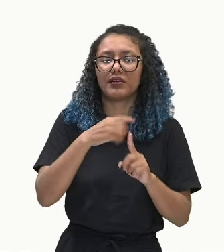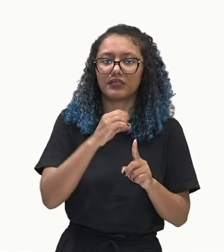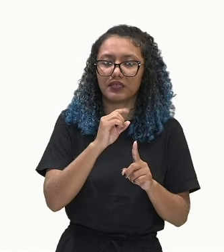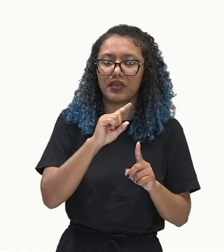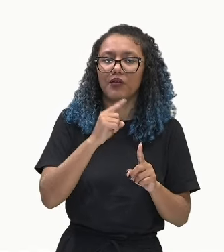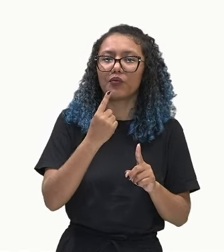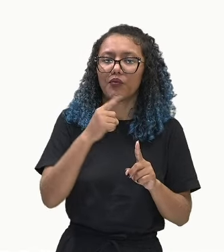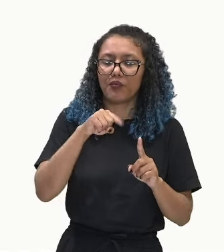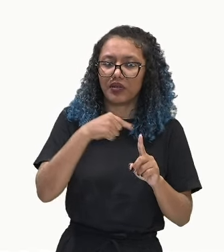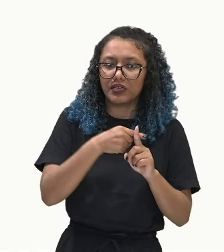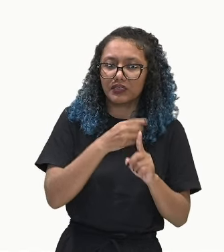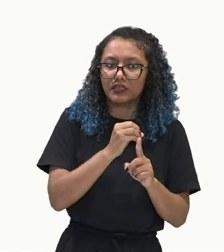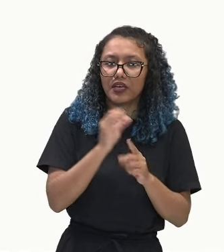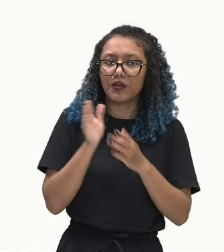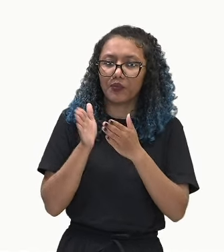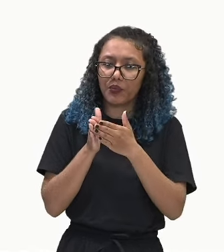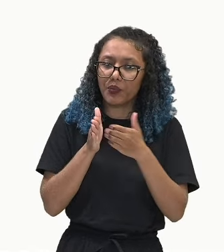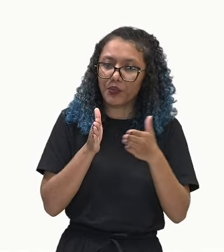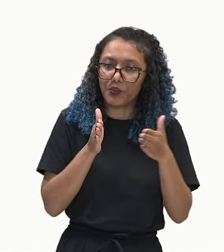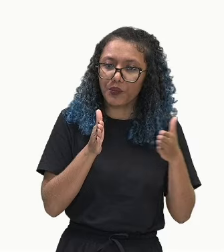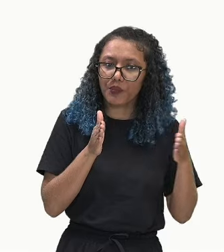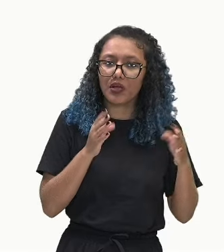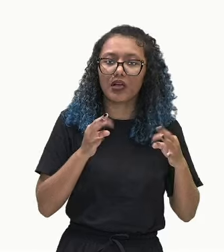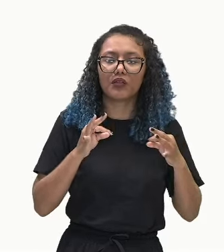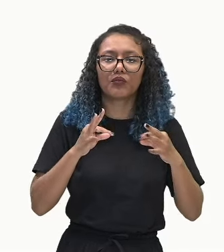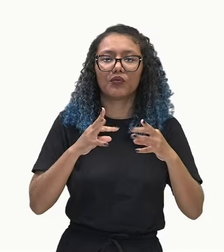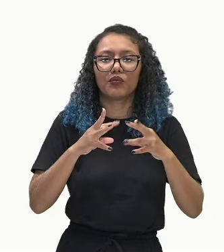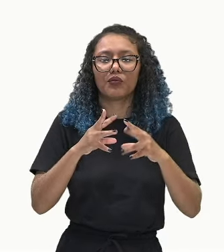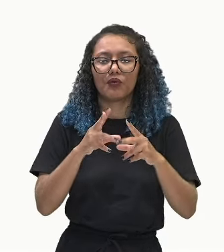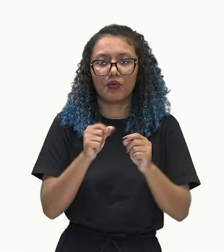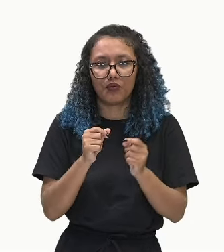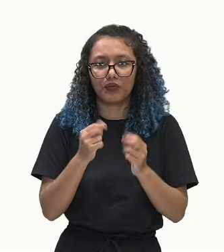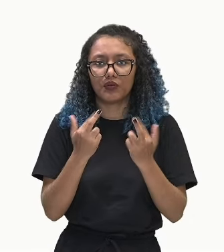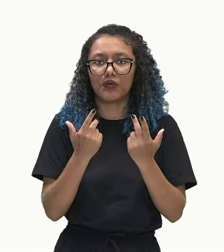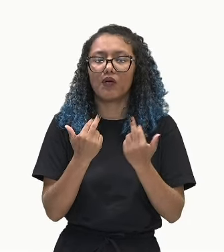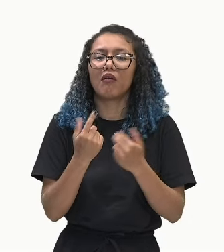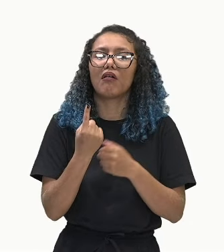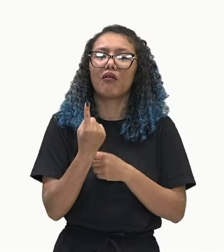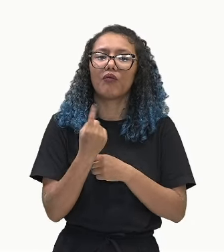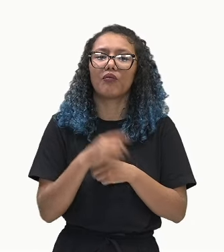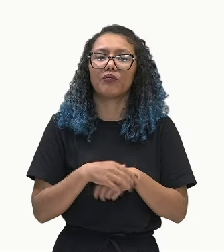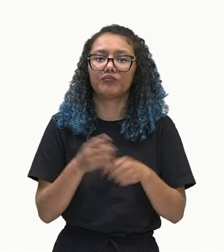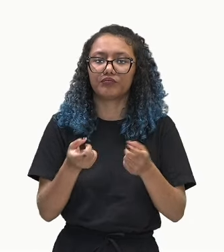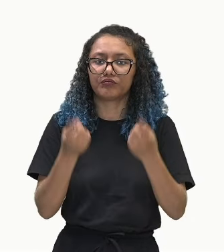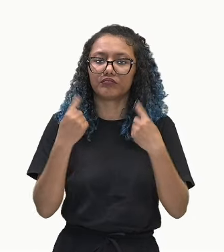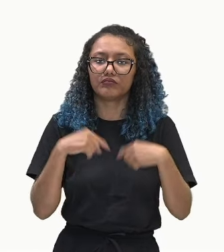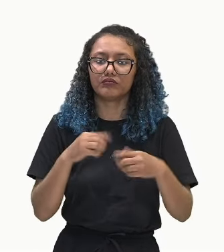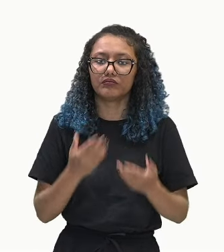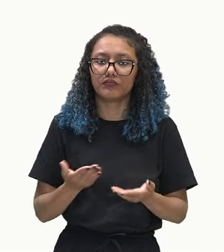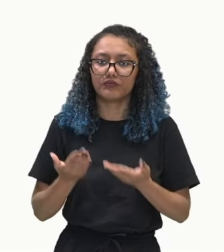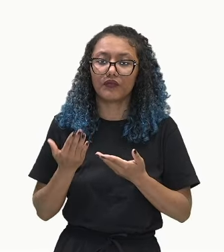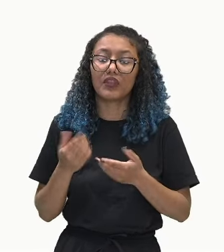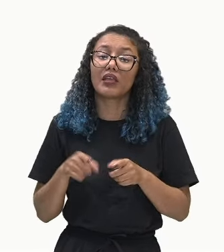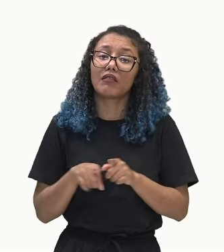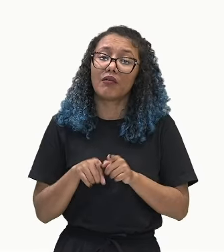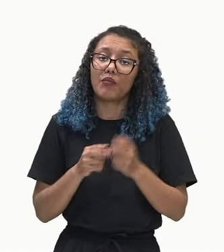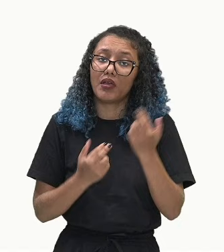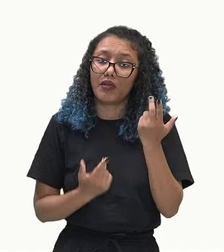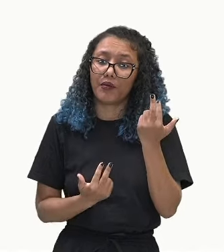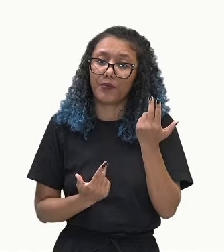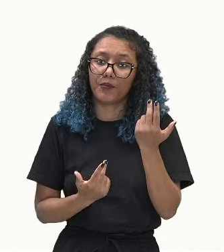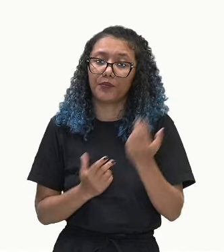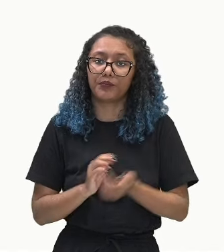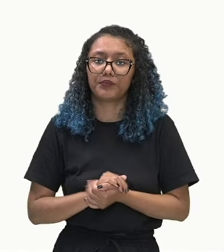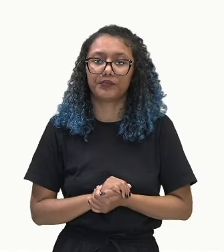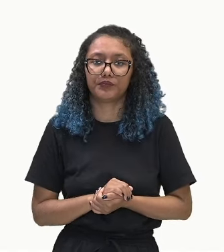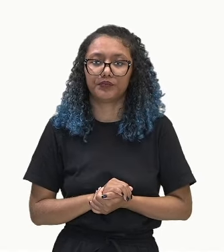E todos os termos da PA vão ser iguais a 1. O mesmo acontece aqui na nossa outra PA, onde a gente só tem